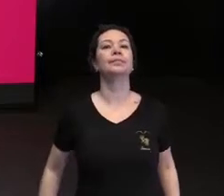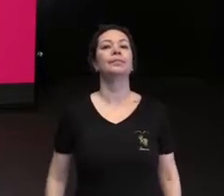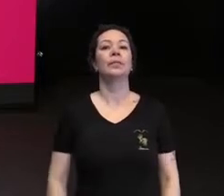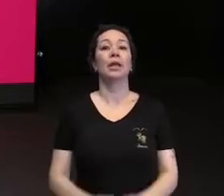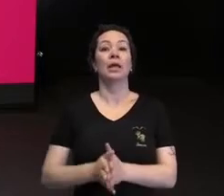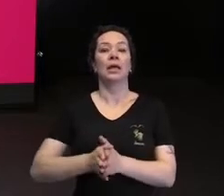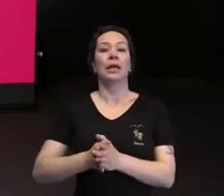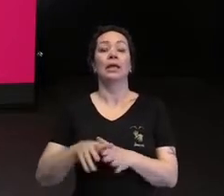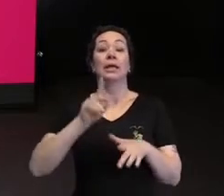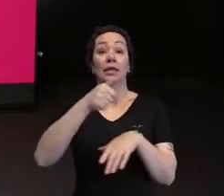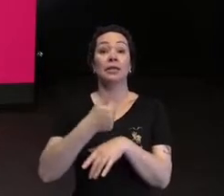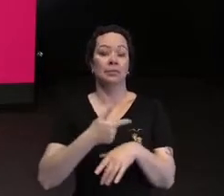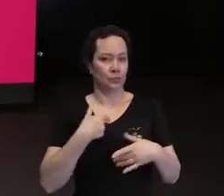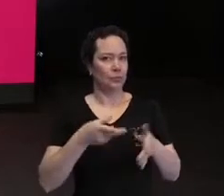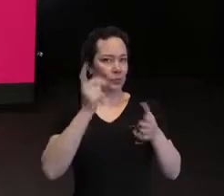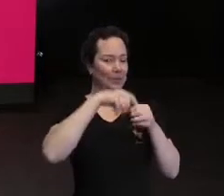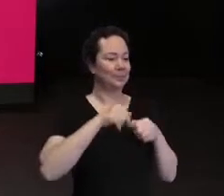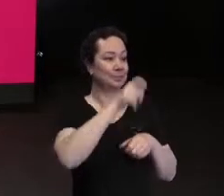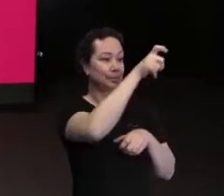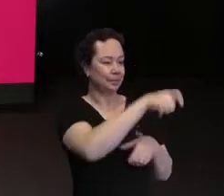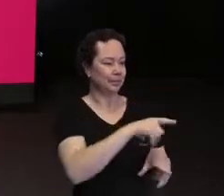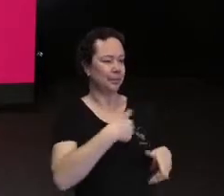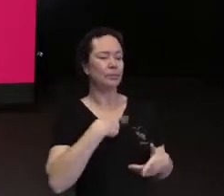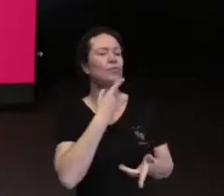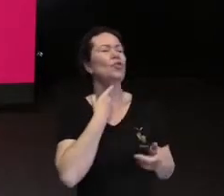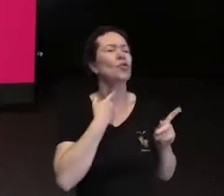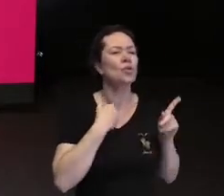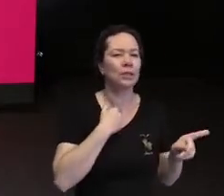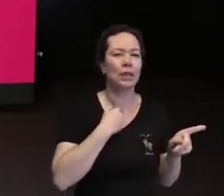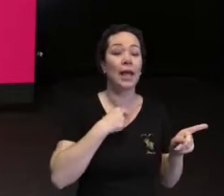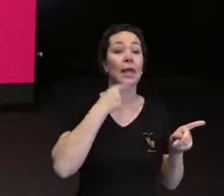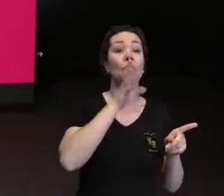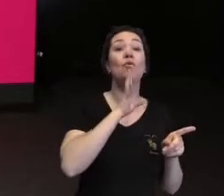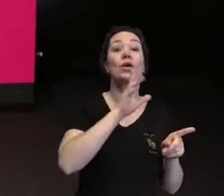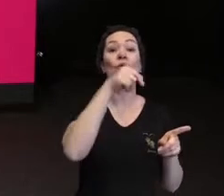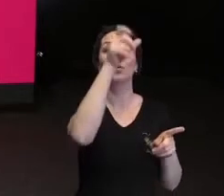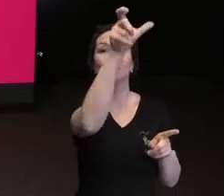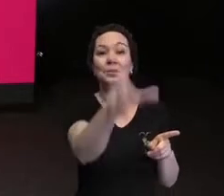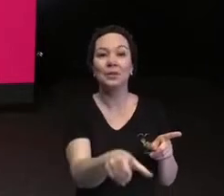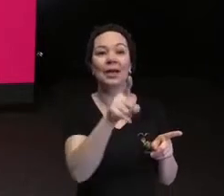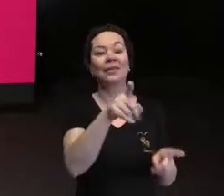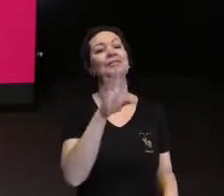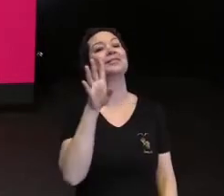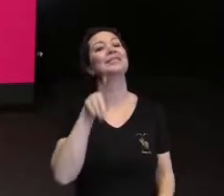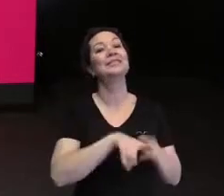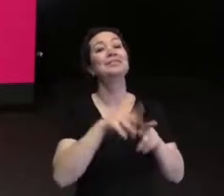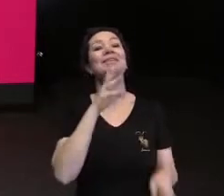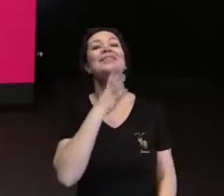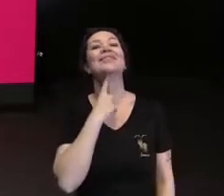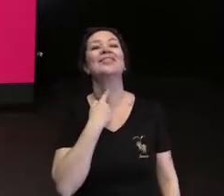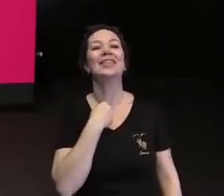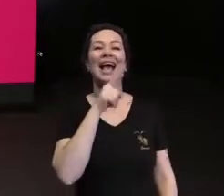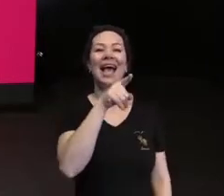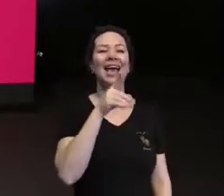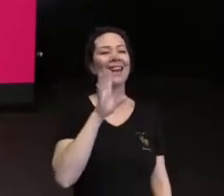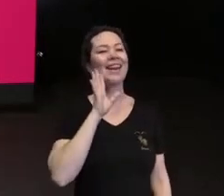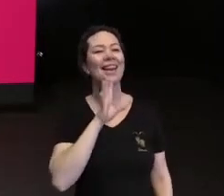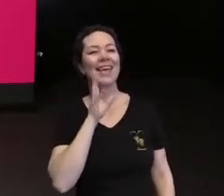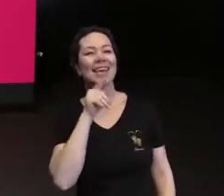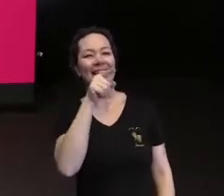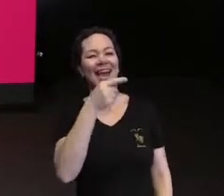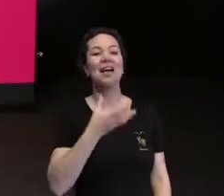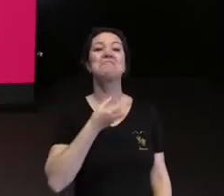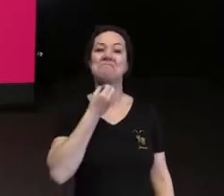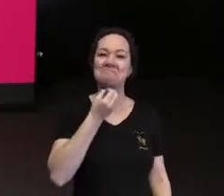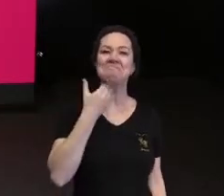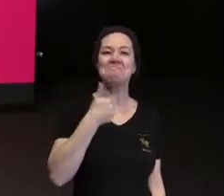Que a gente gosta muito, automaticamente nos vem à cabeça o seguinte. Ai, como essa pessoa é legal, como ela é tudo